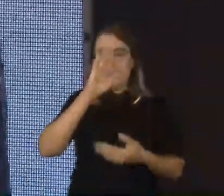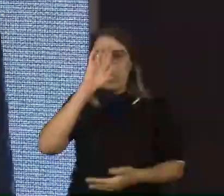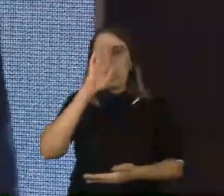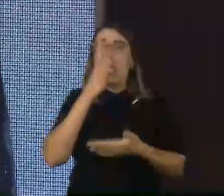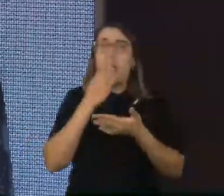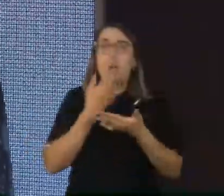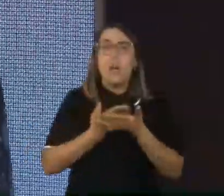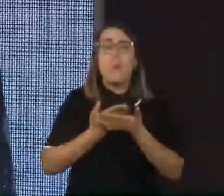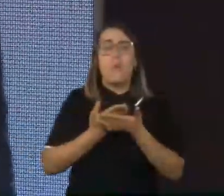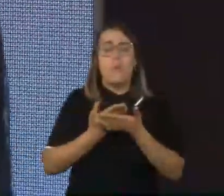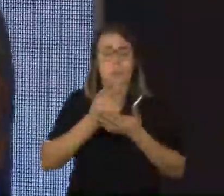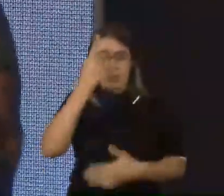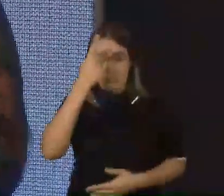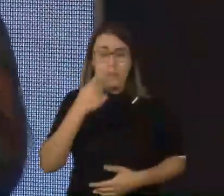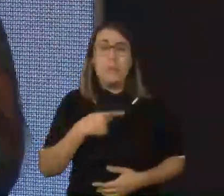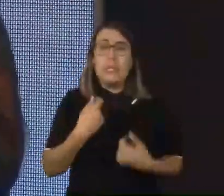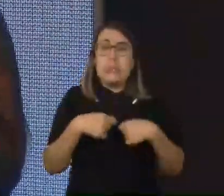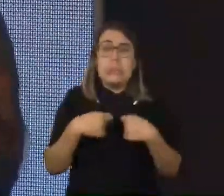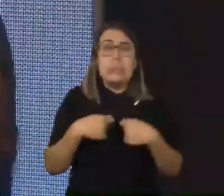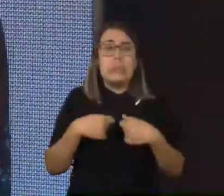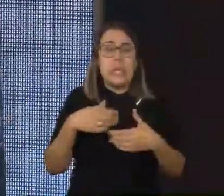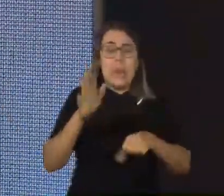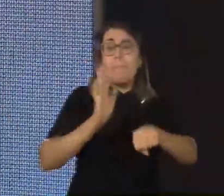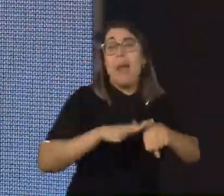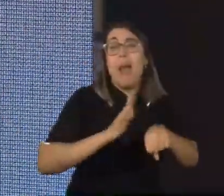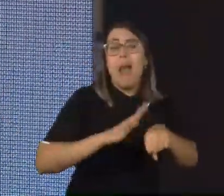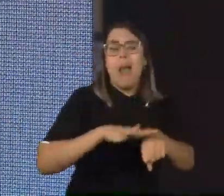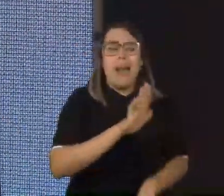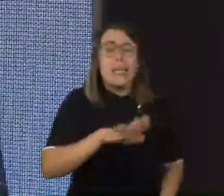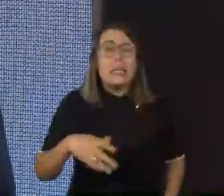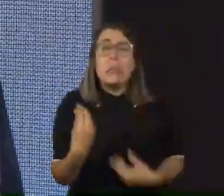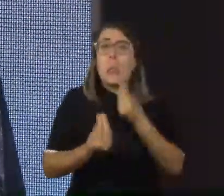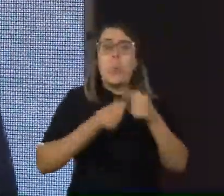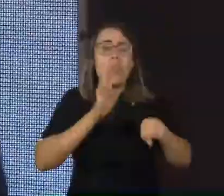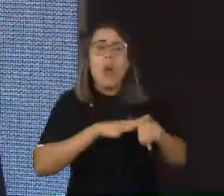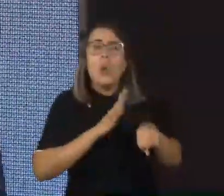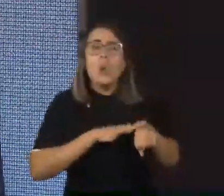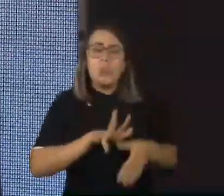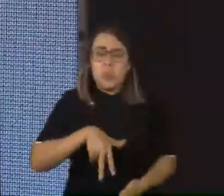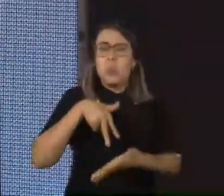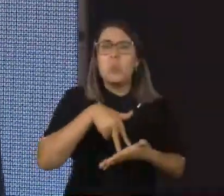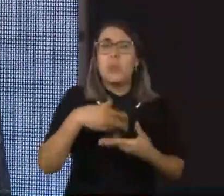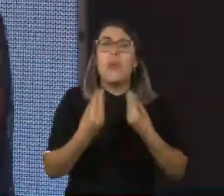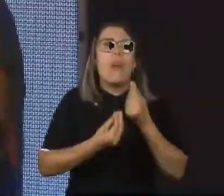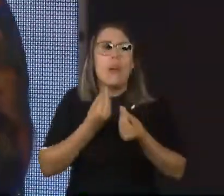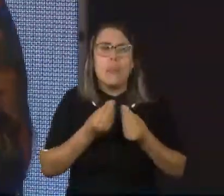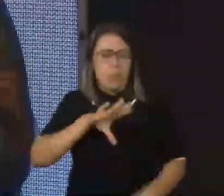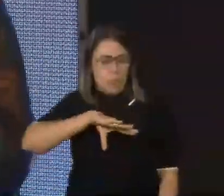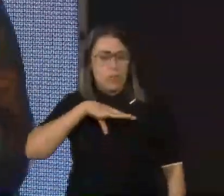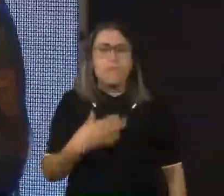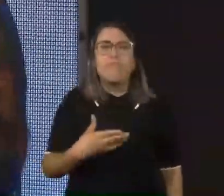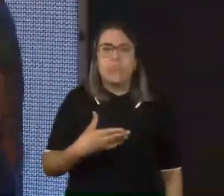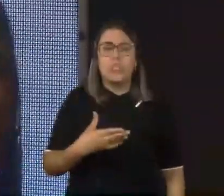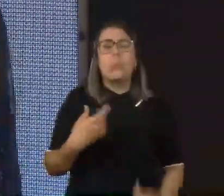que as crianças tenham uma escolha, uma palavra nas suas vidas, certamente a gente vai criar crianças com mais